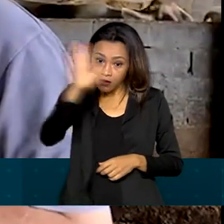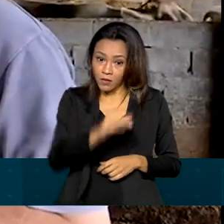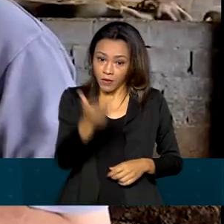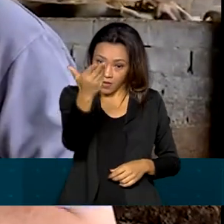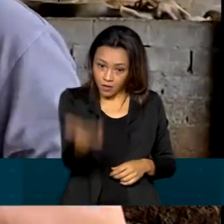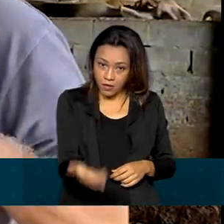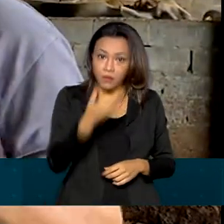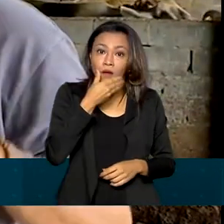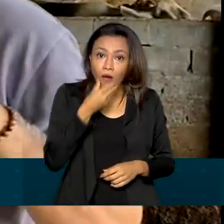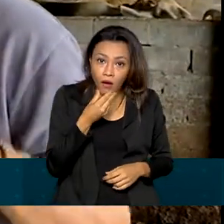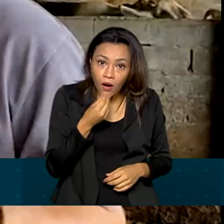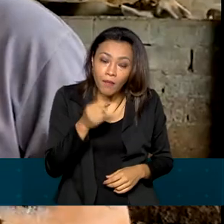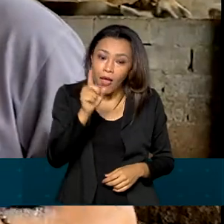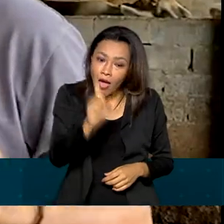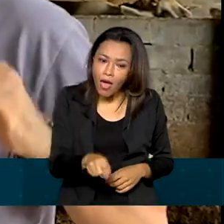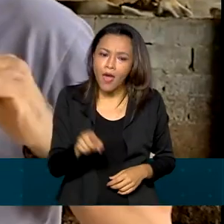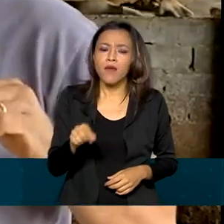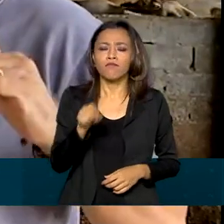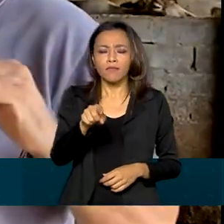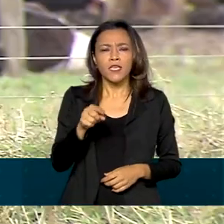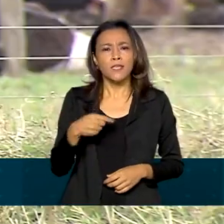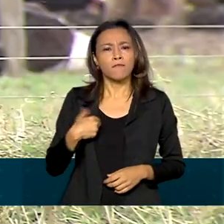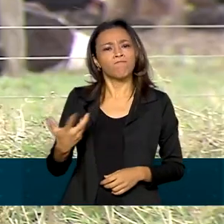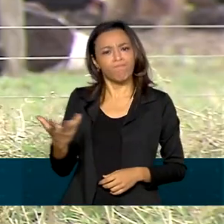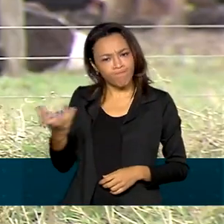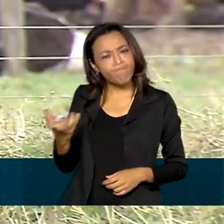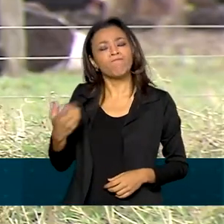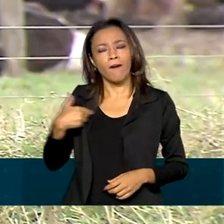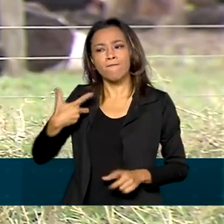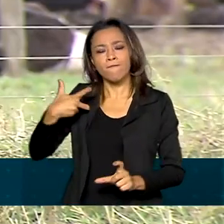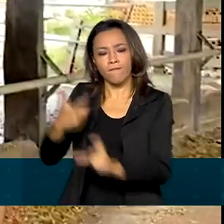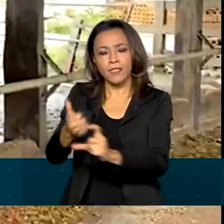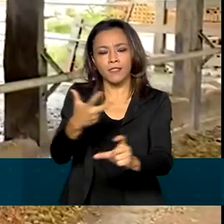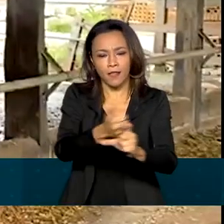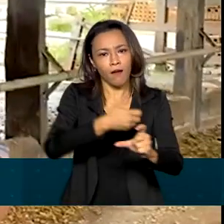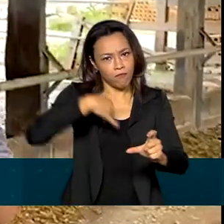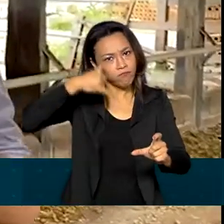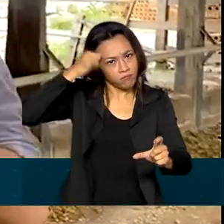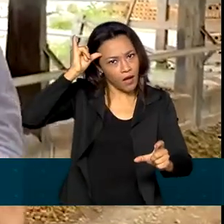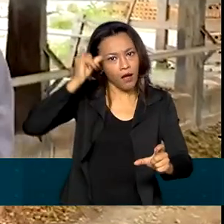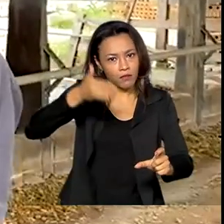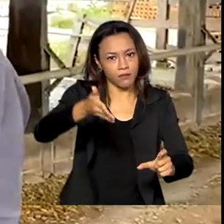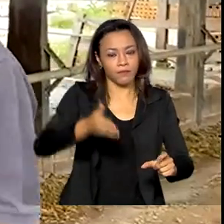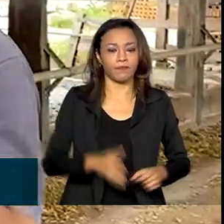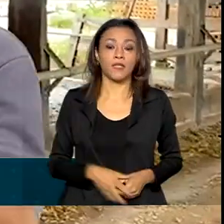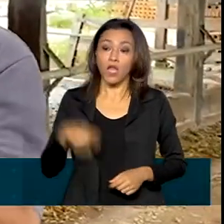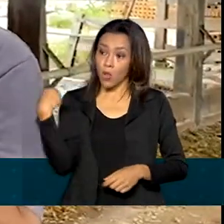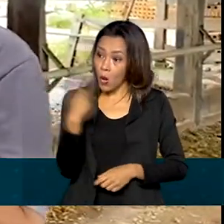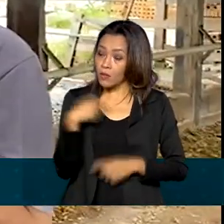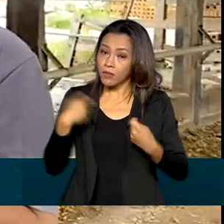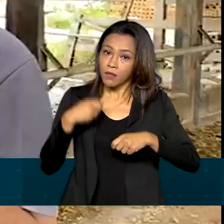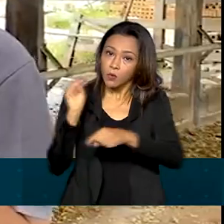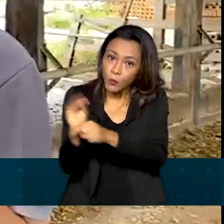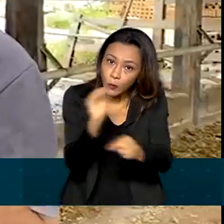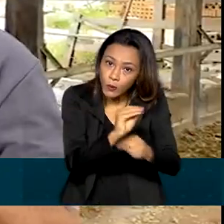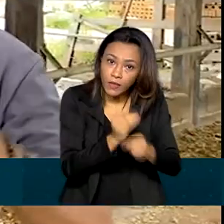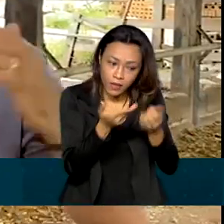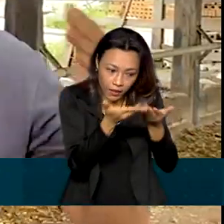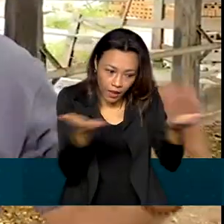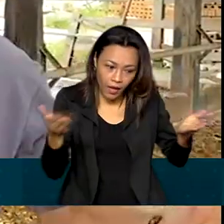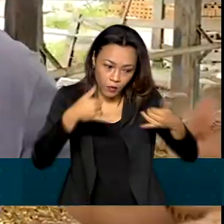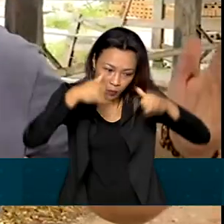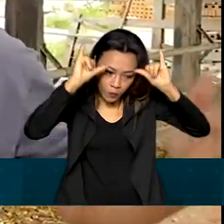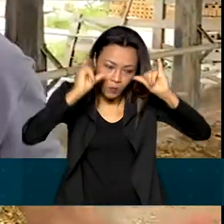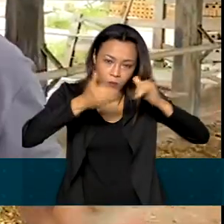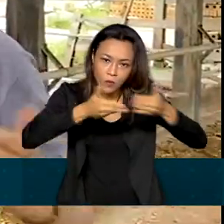João Vicente foi um dos pecuaristas que fez questão de vacinar o gado. A gente tem que cuidar do gado e fazer